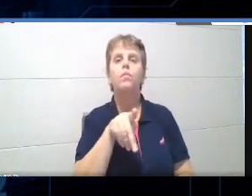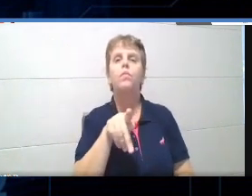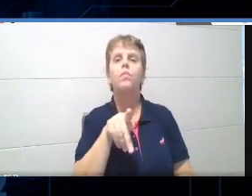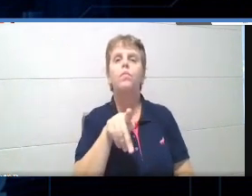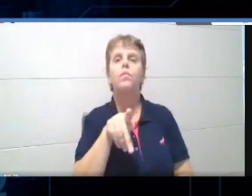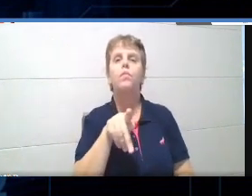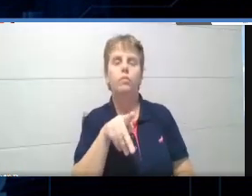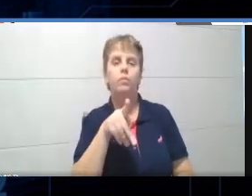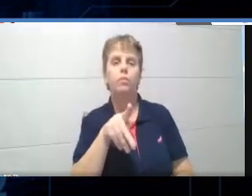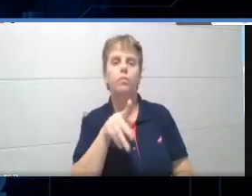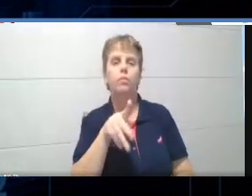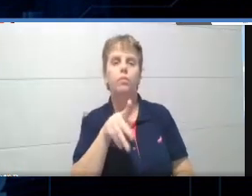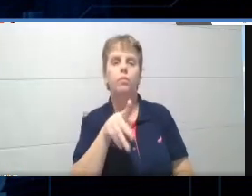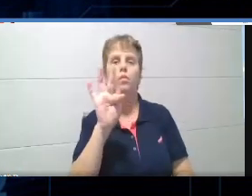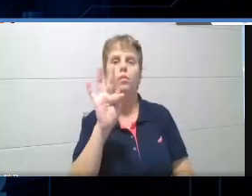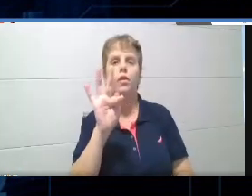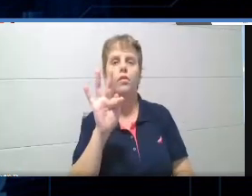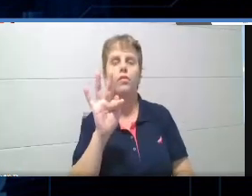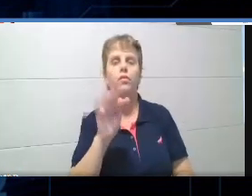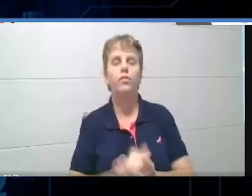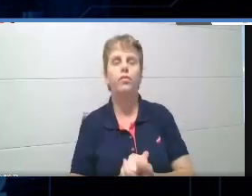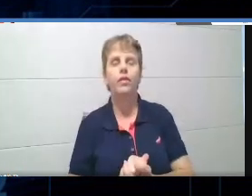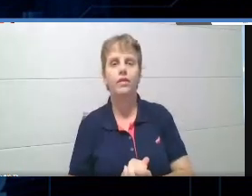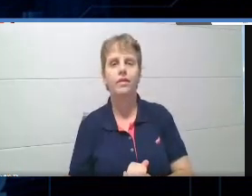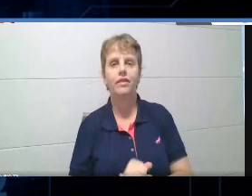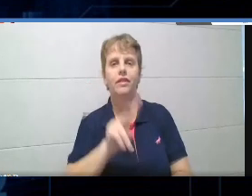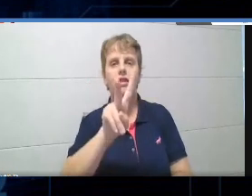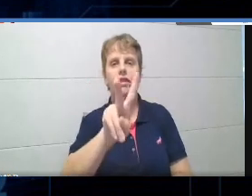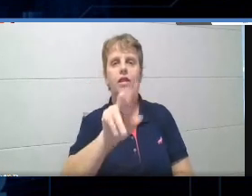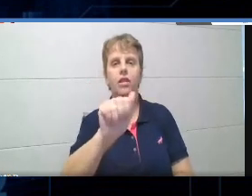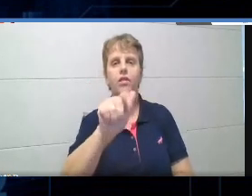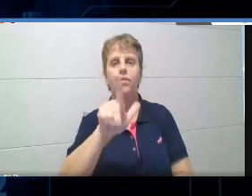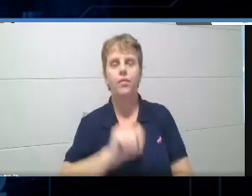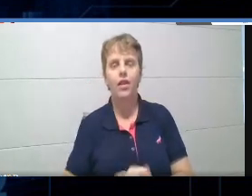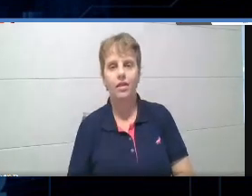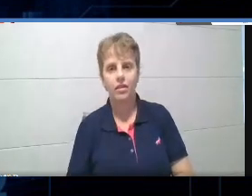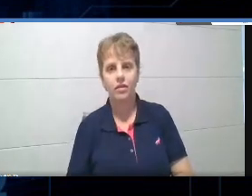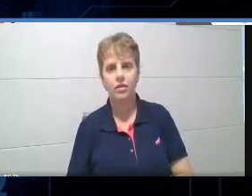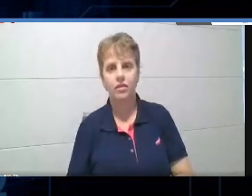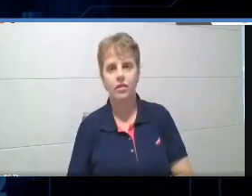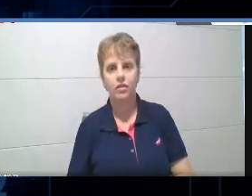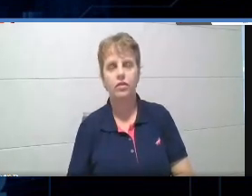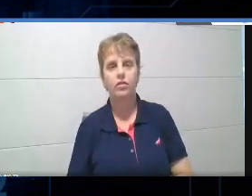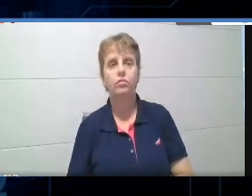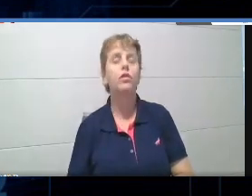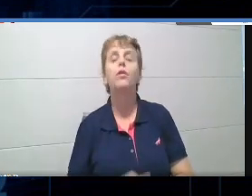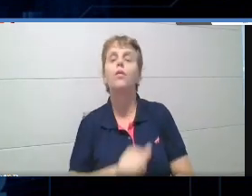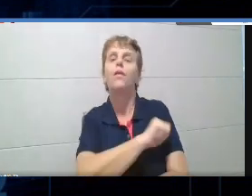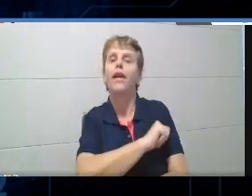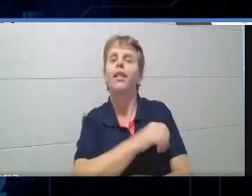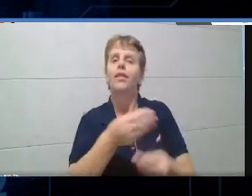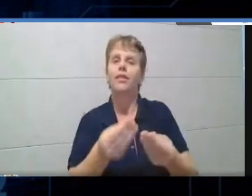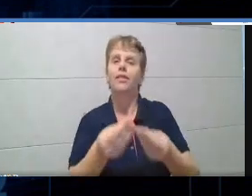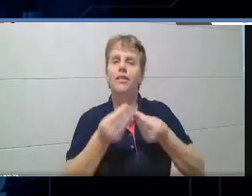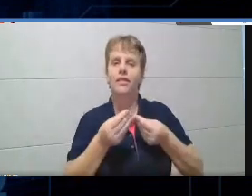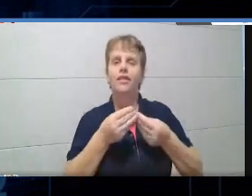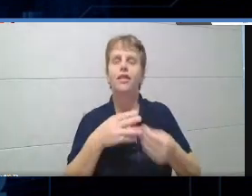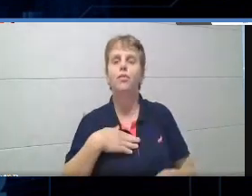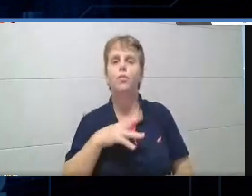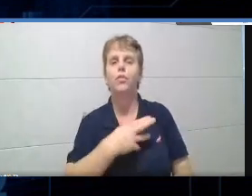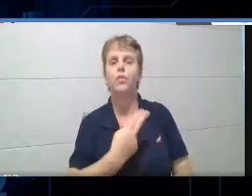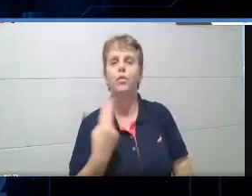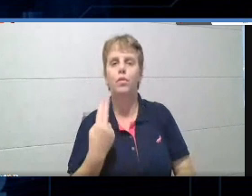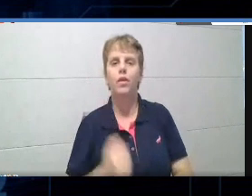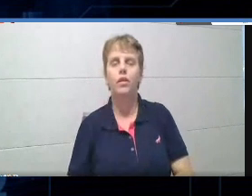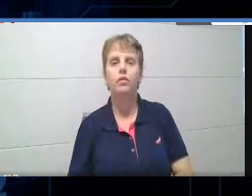1900 e Guaraná de Rolha, faz muito tempo que esse Profival nasceu e foi numa situação com um aluno.